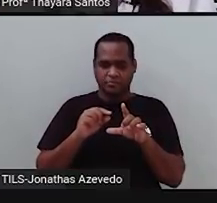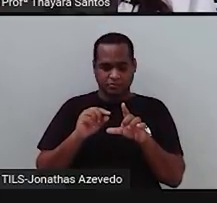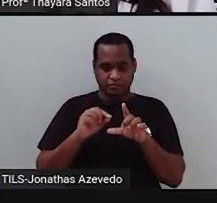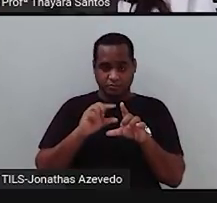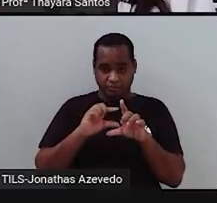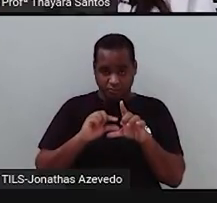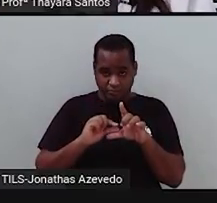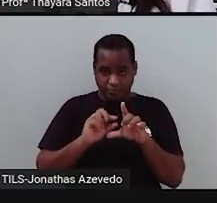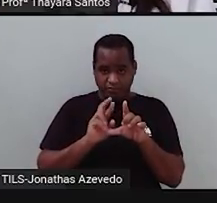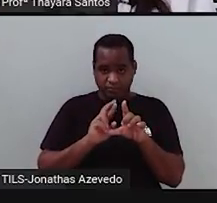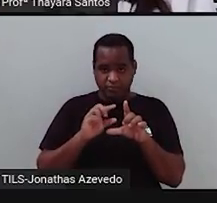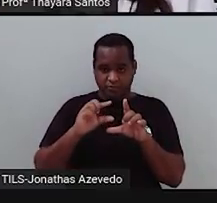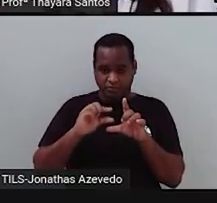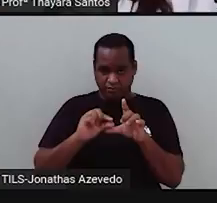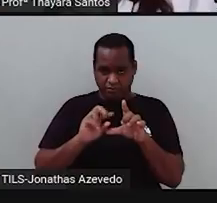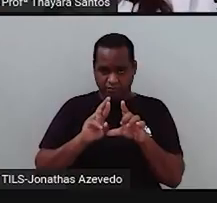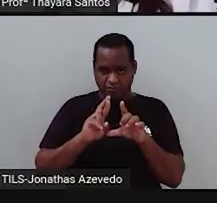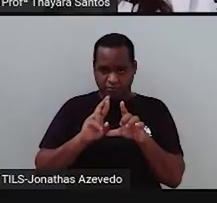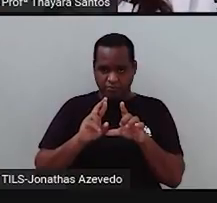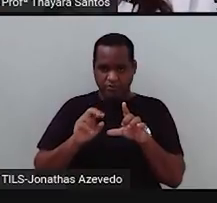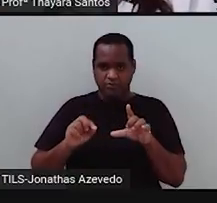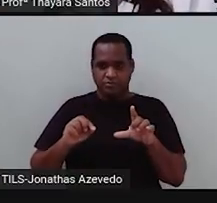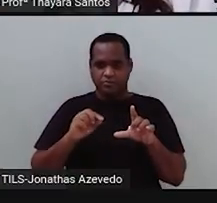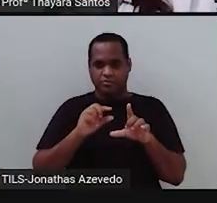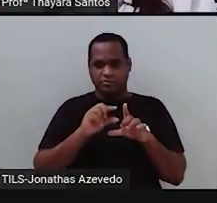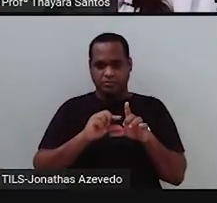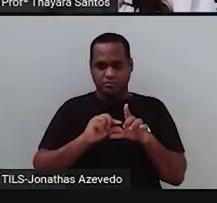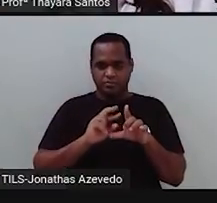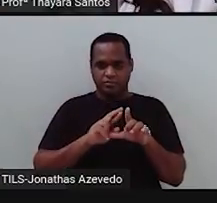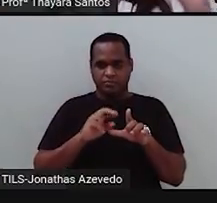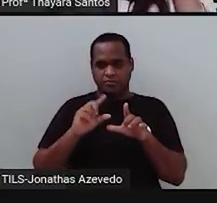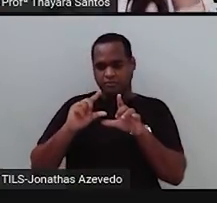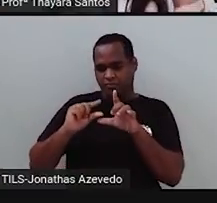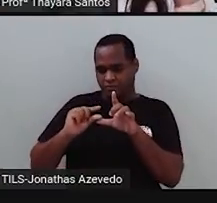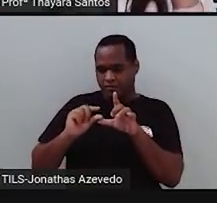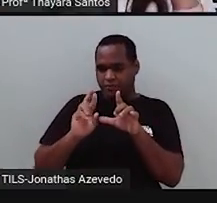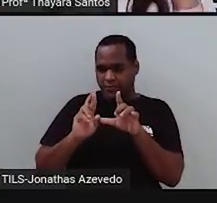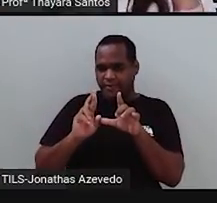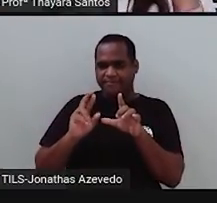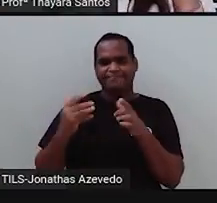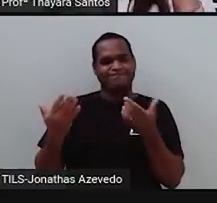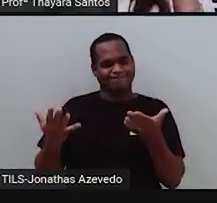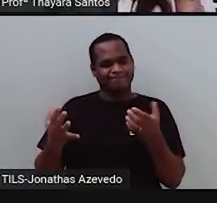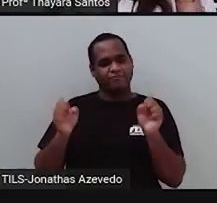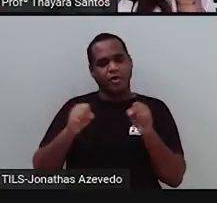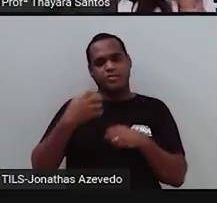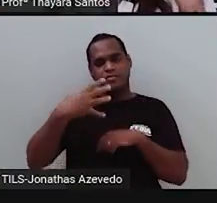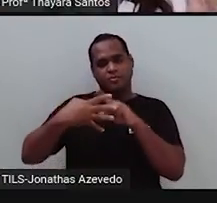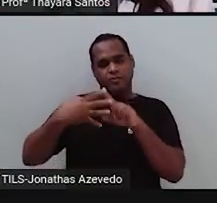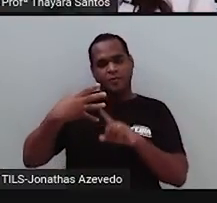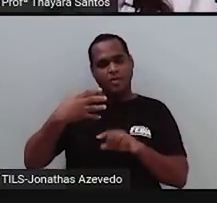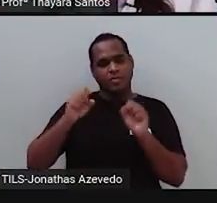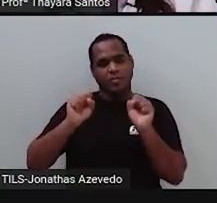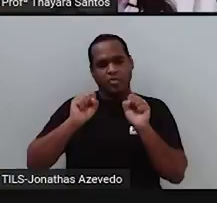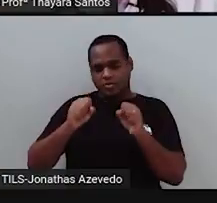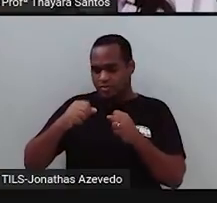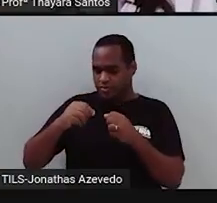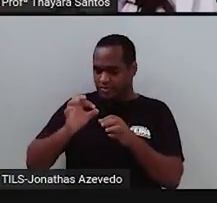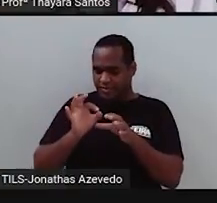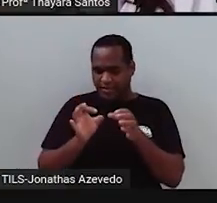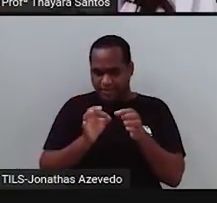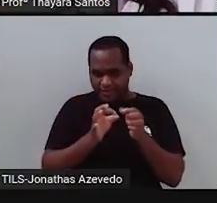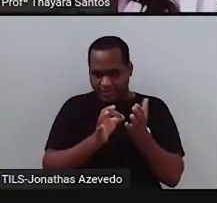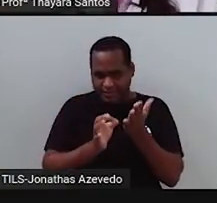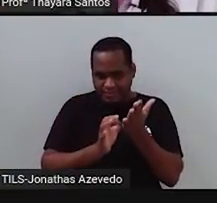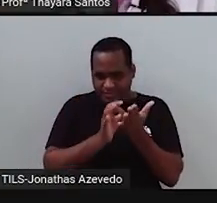minúsculo, Rzão. Ou pode ser Vzinho, Rzinho. Então, a gente tem quatro possibilidades para as células reprodutivas dessas plantas.